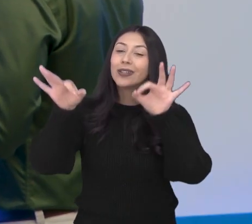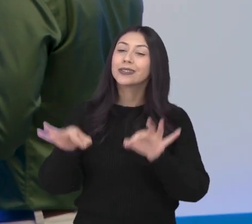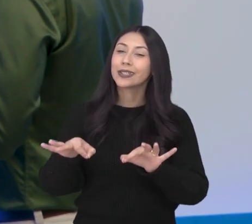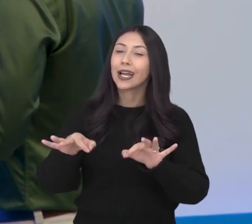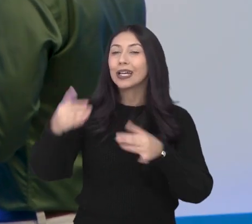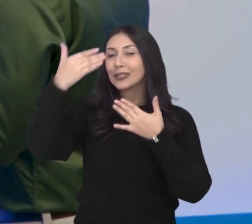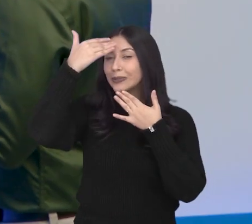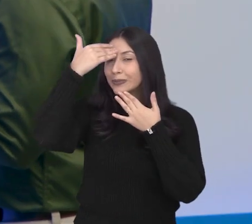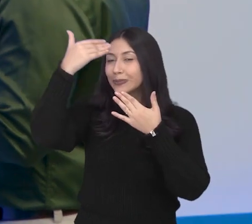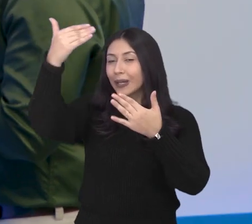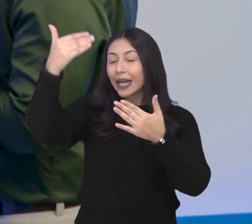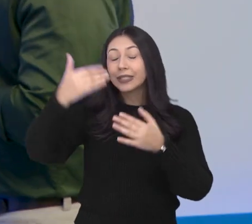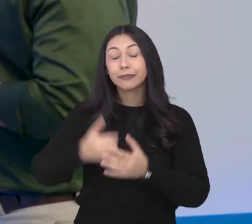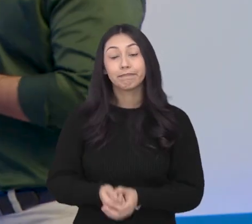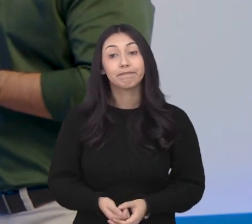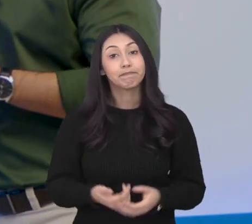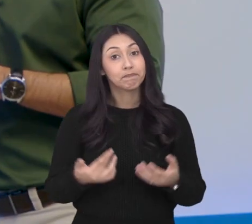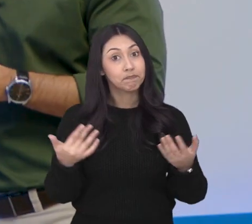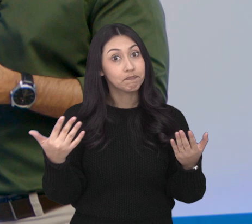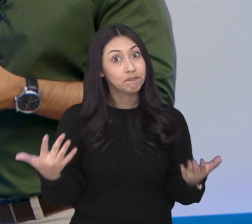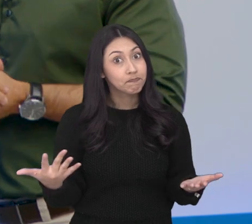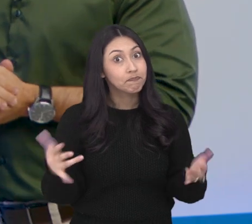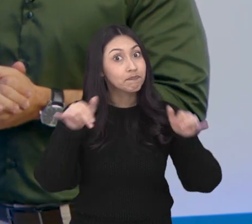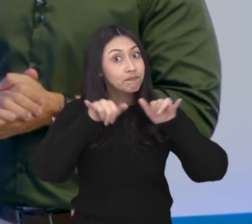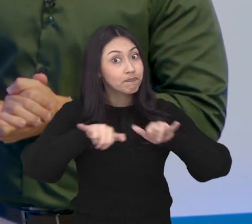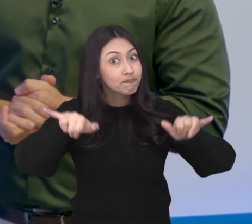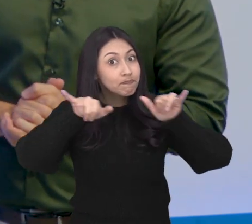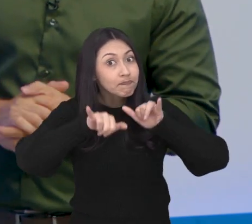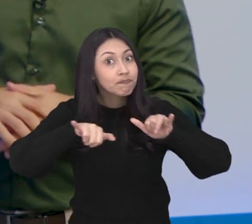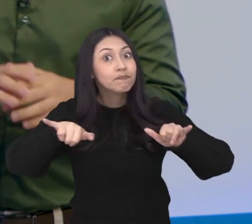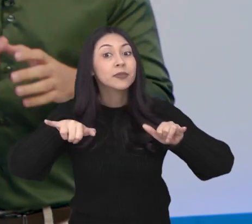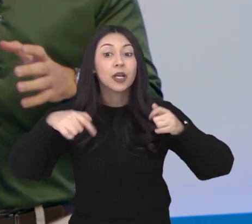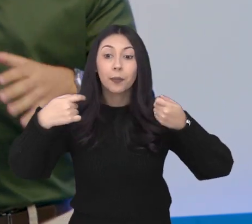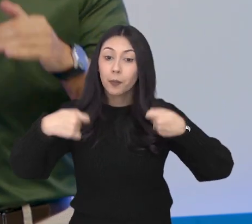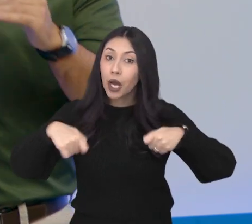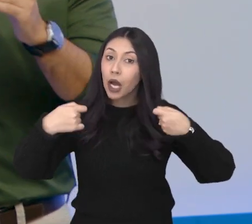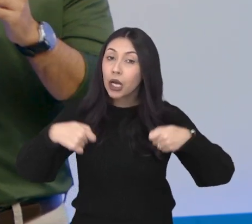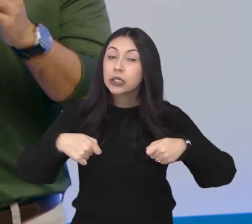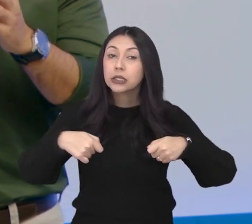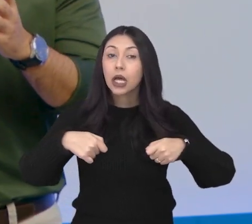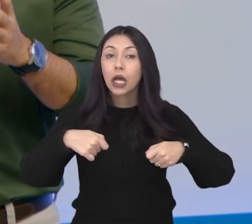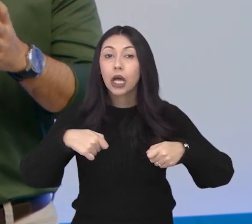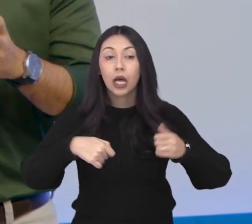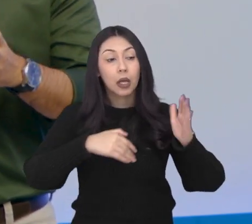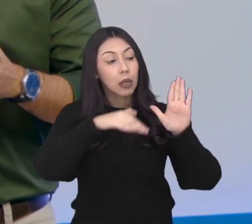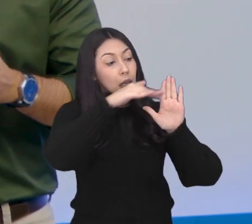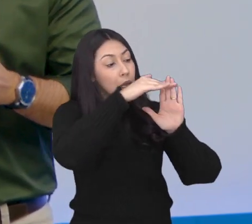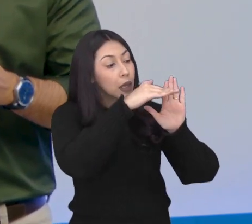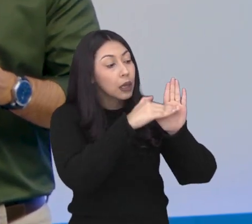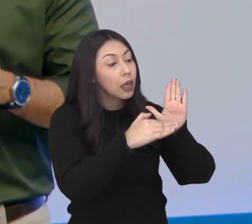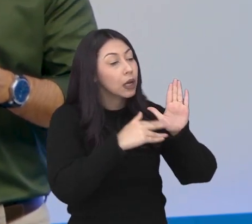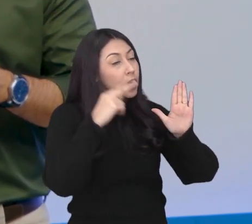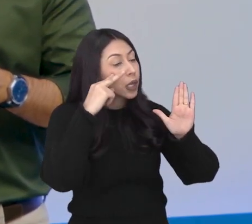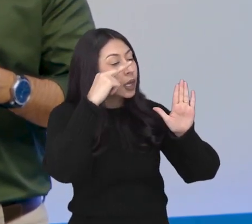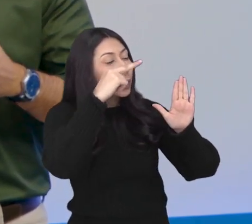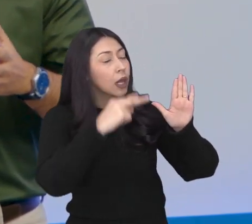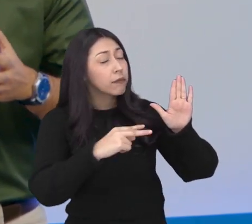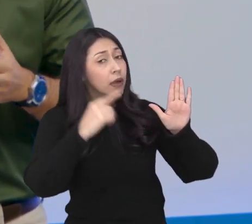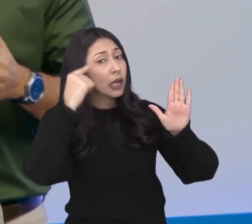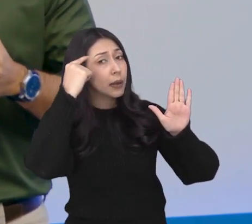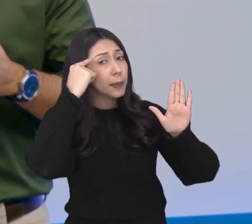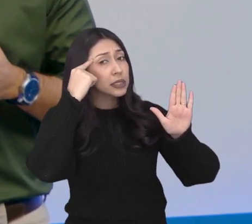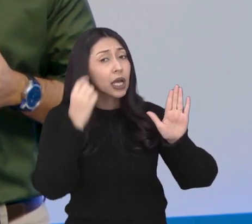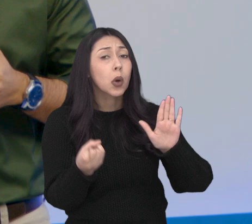Volto com você. Com certeza, Marvin, muito obrigado. Então, é isso, pessoal, fica o recado, veja as condições dos bancos e instituições